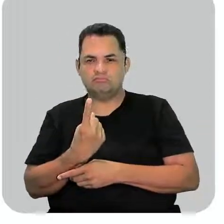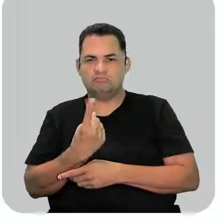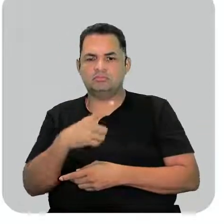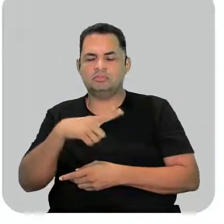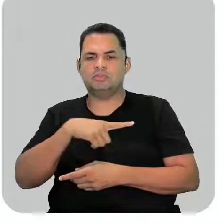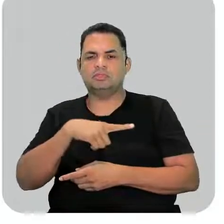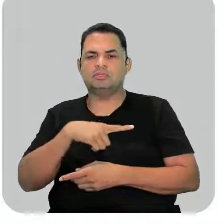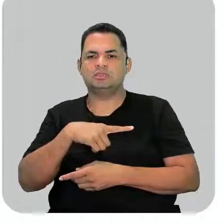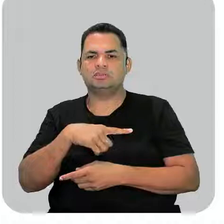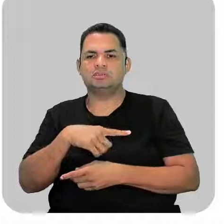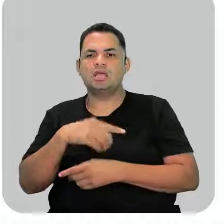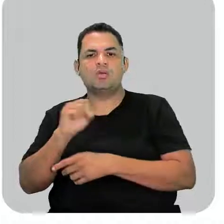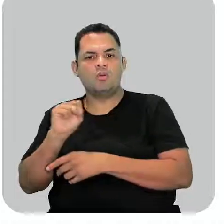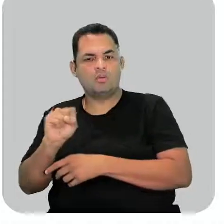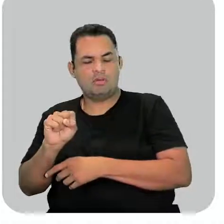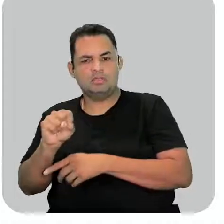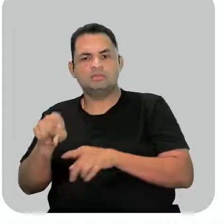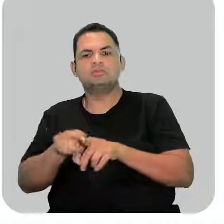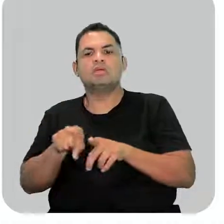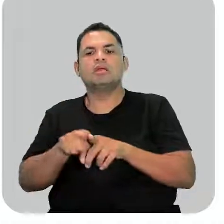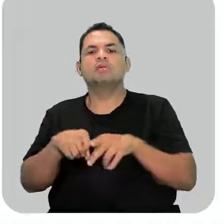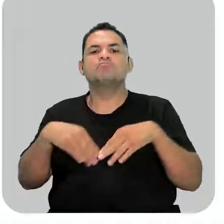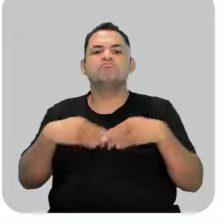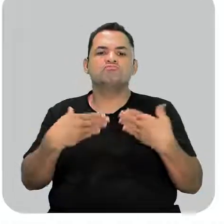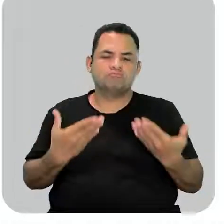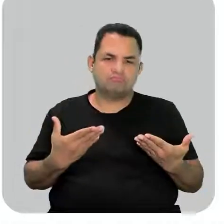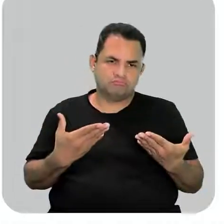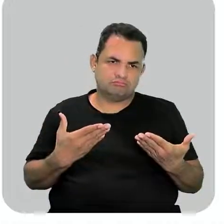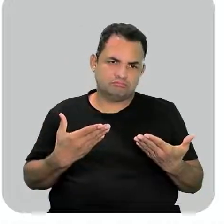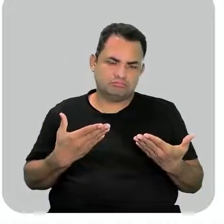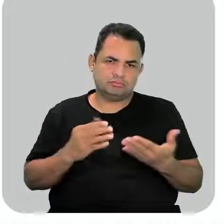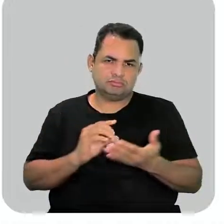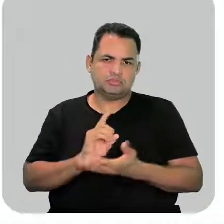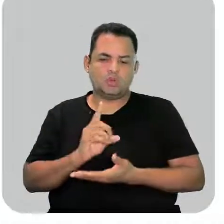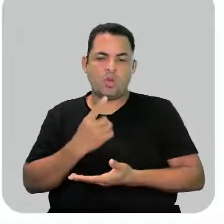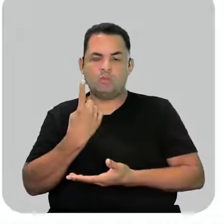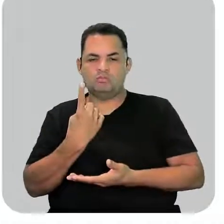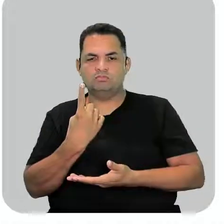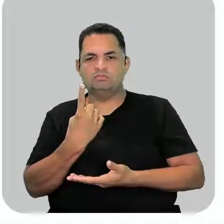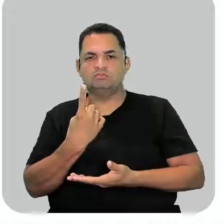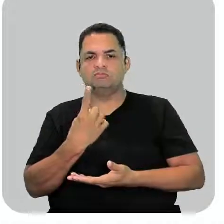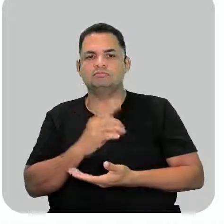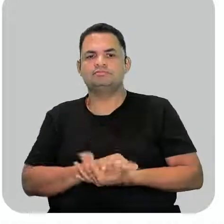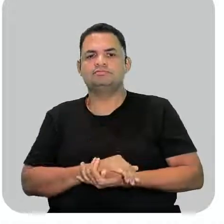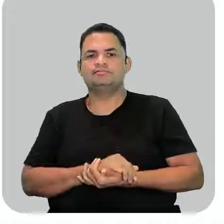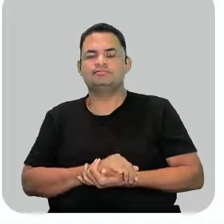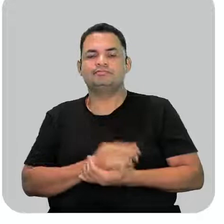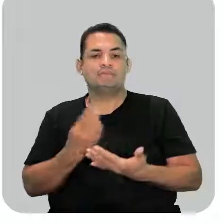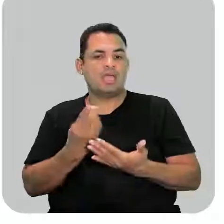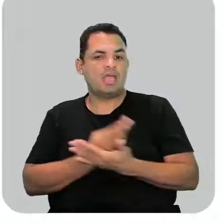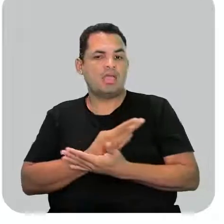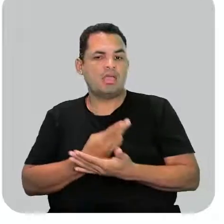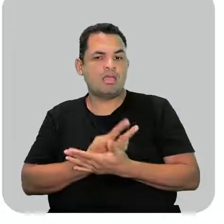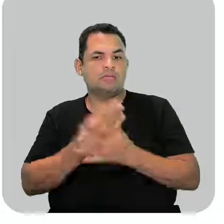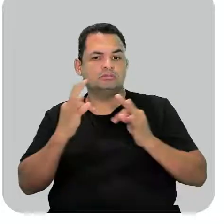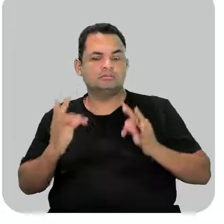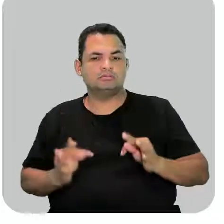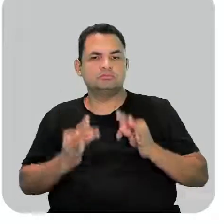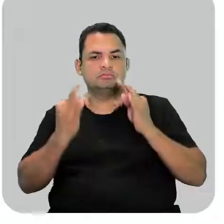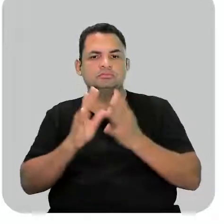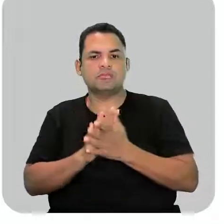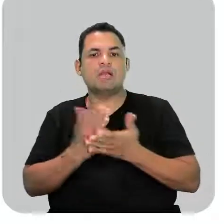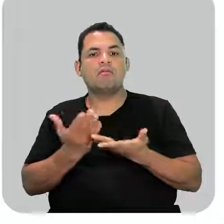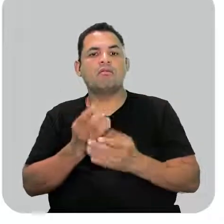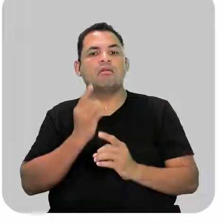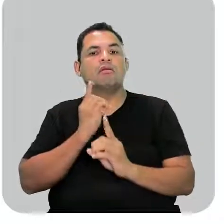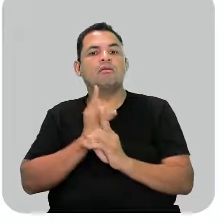E tem o elemento enxofre? Tem. Quantos? Também somente 1. Apesar dos meus erros técnicos, chegamos à